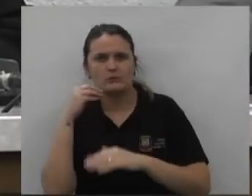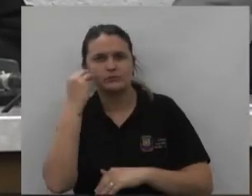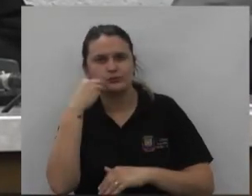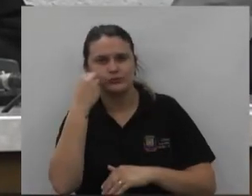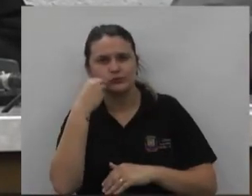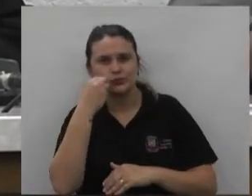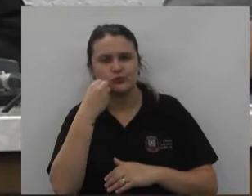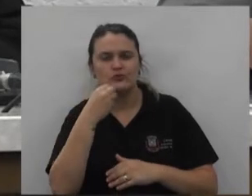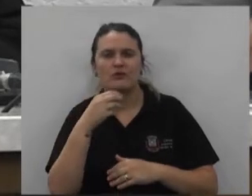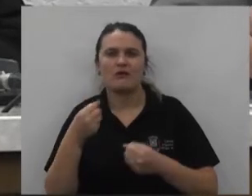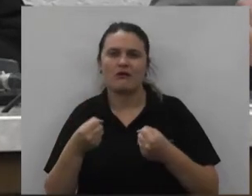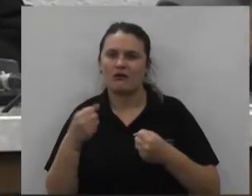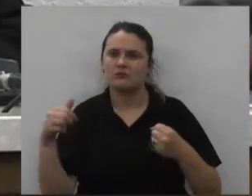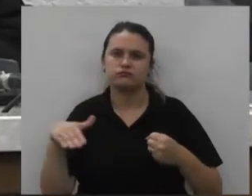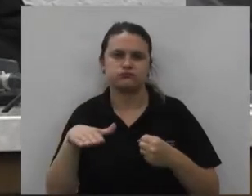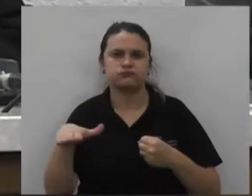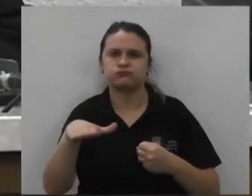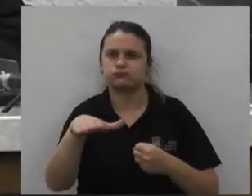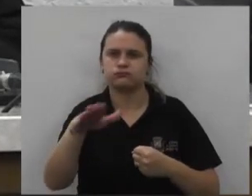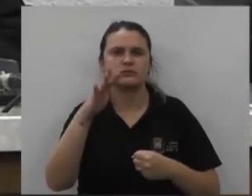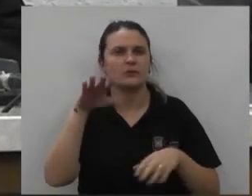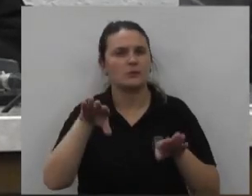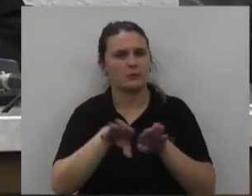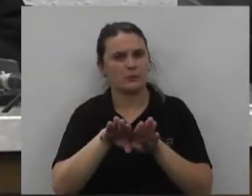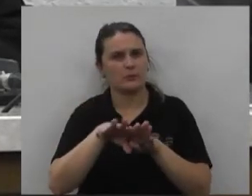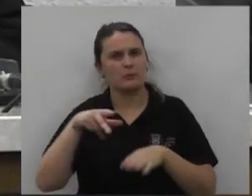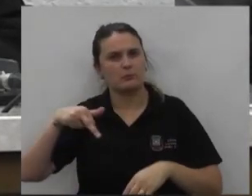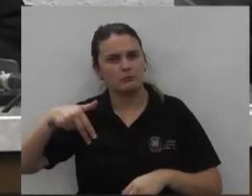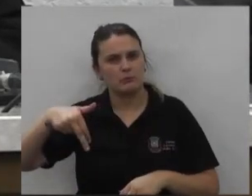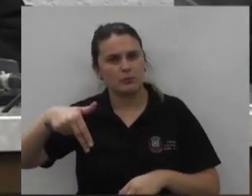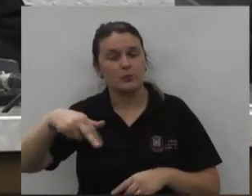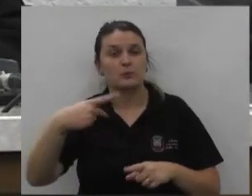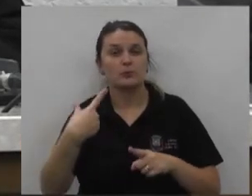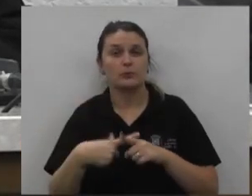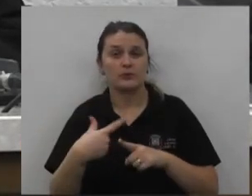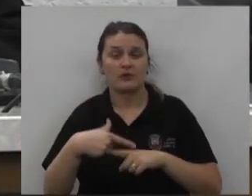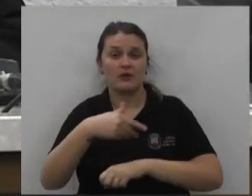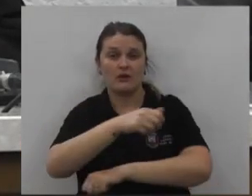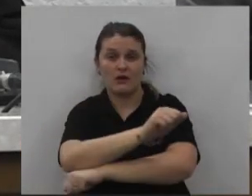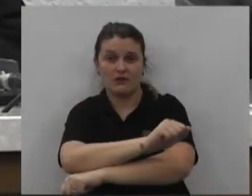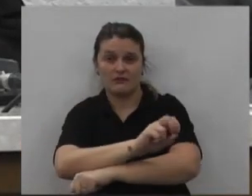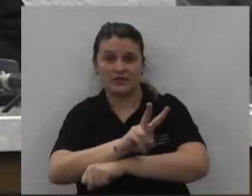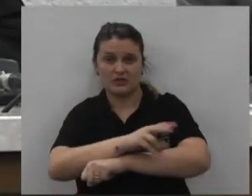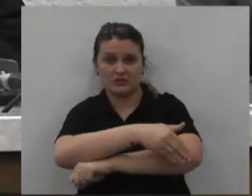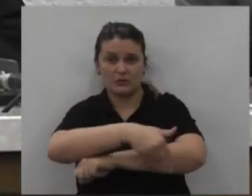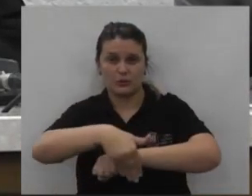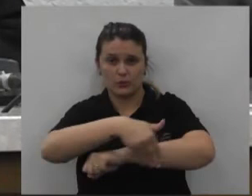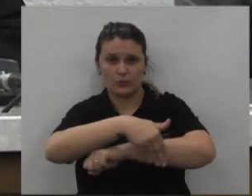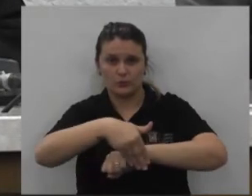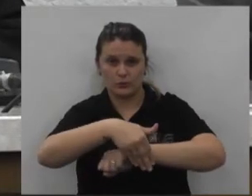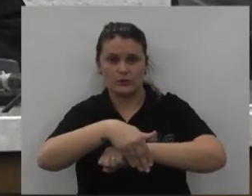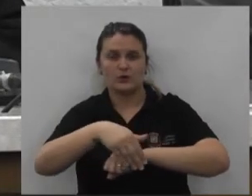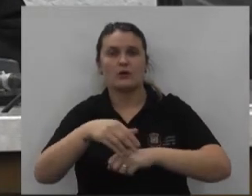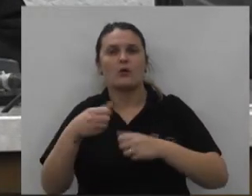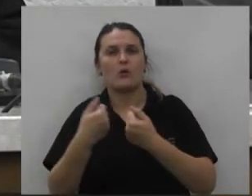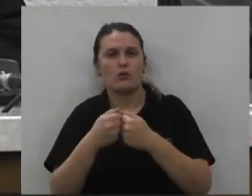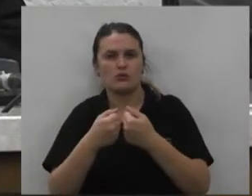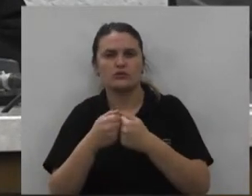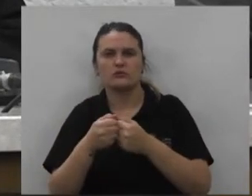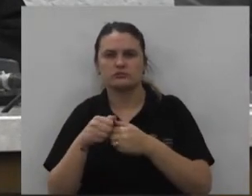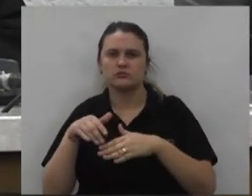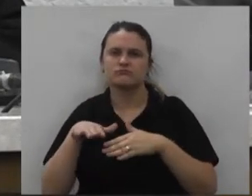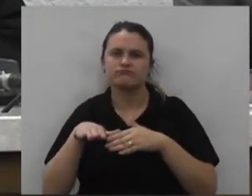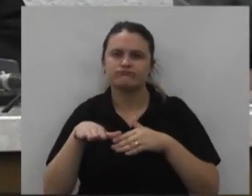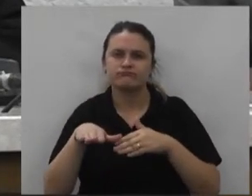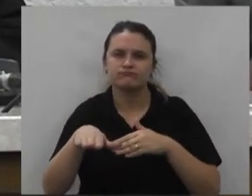a trafegabilidade de veículos e pedestres pois a referida avenida como serve de linha para o ônibus de